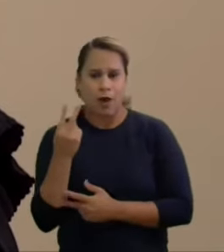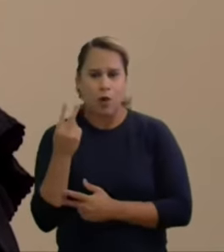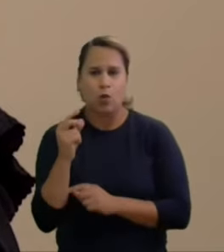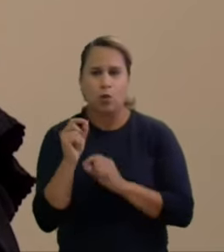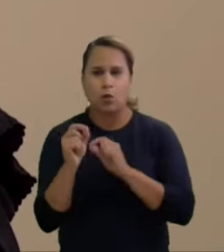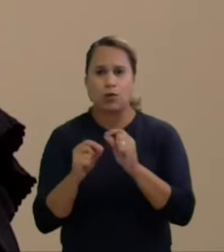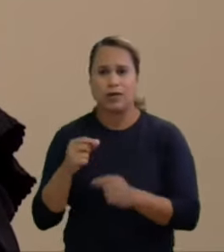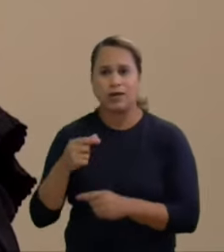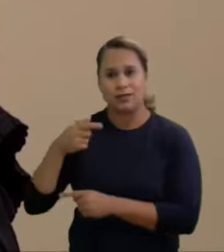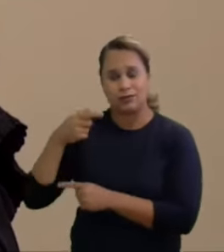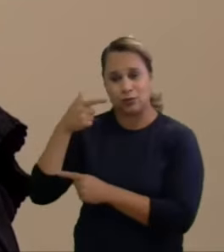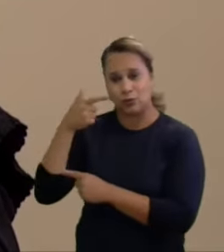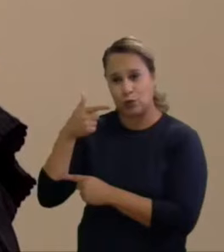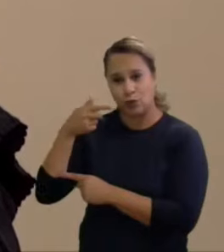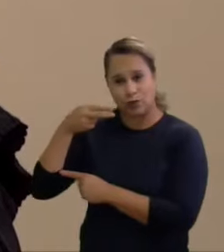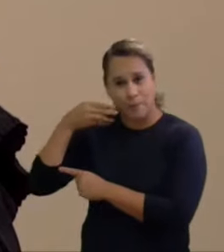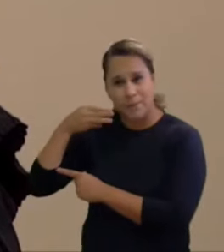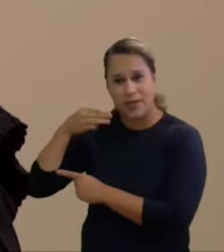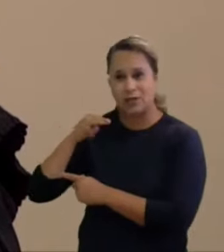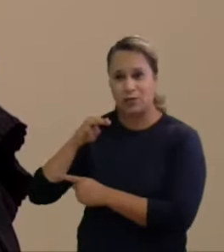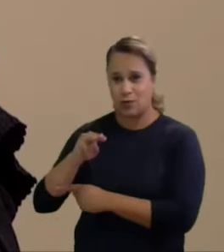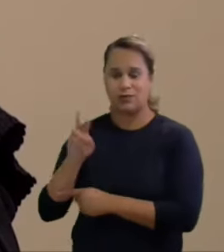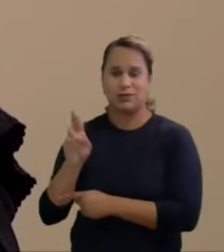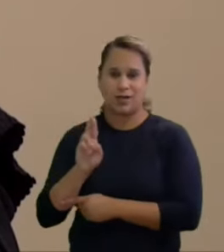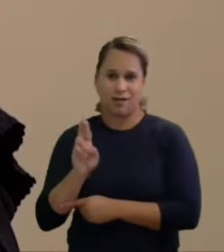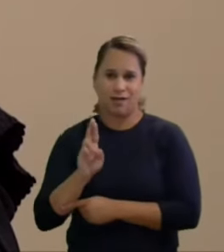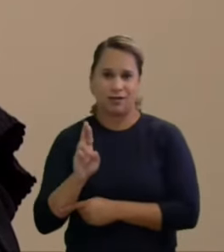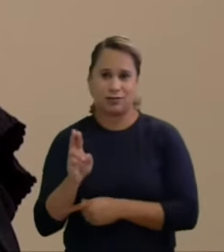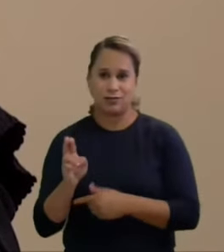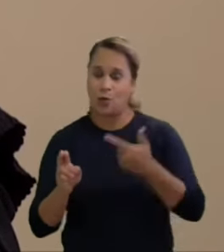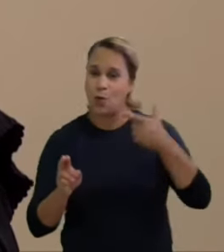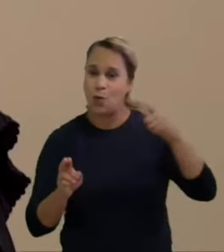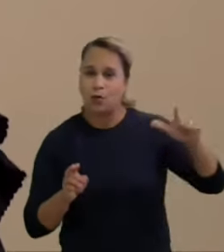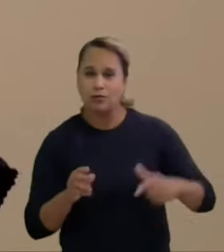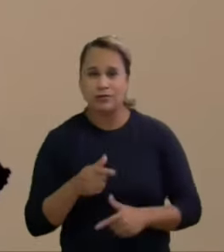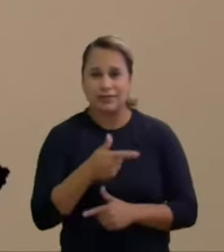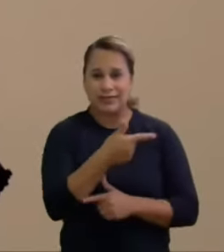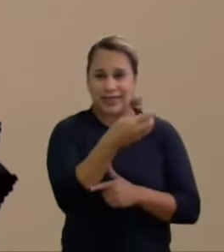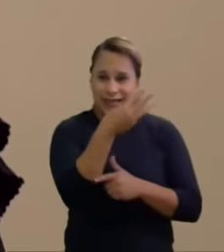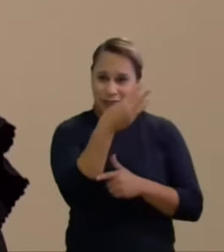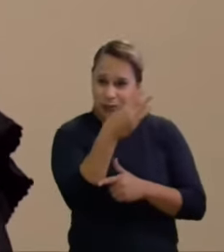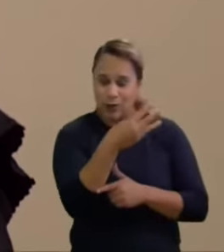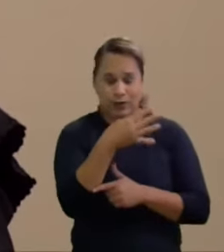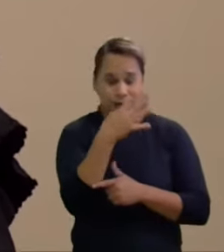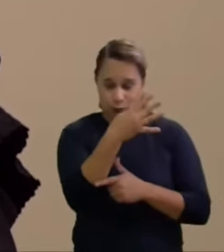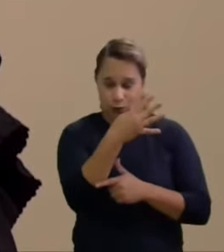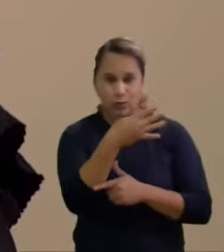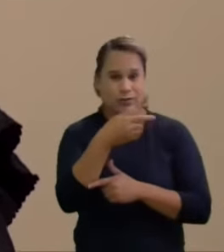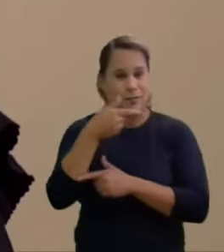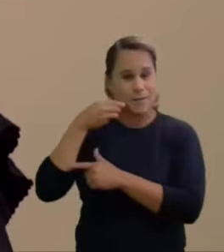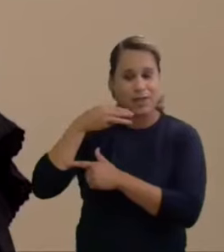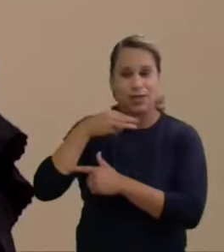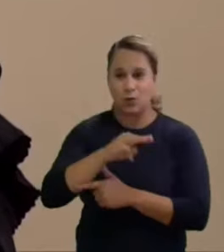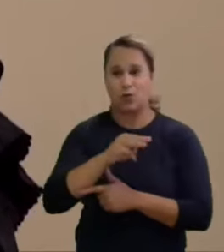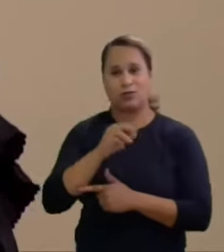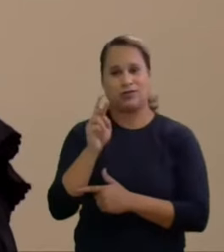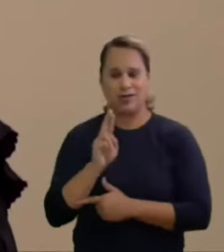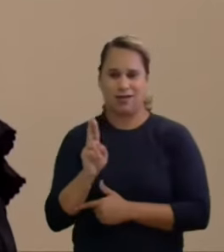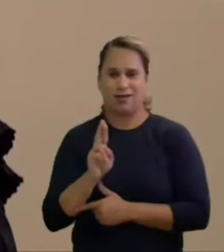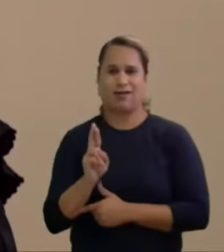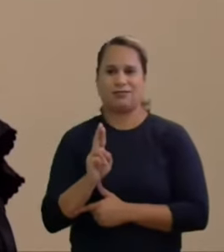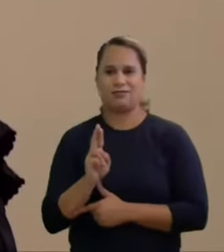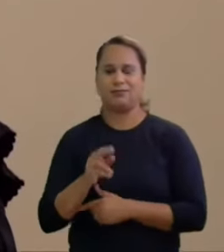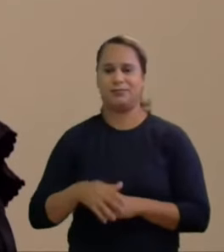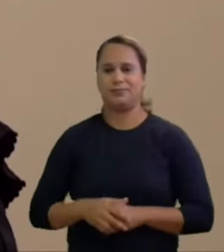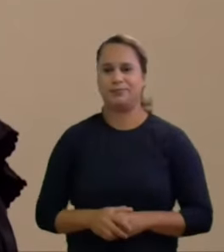14 milhões de reais. Foram celebrados acordos para a quitação, para a quitação desses contratos lá no final quando essa ação de